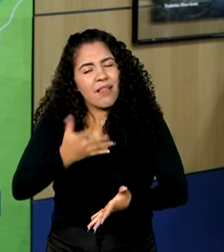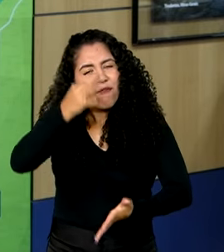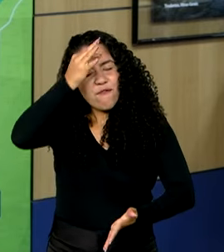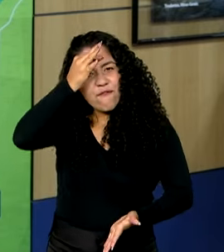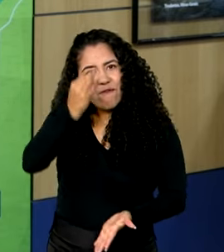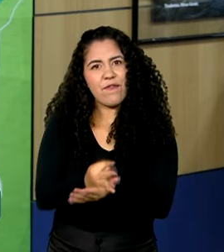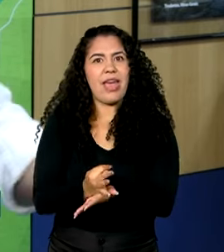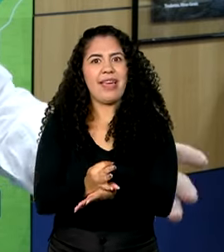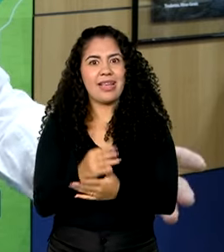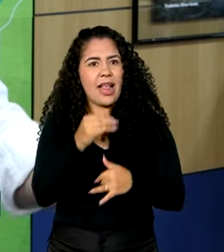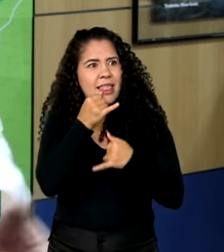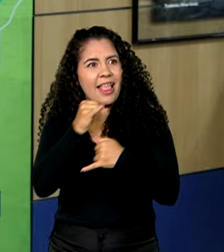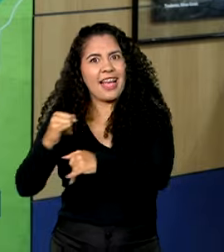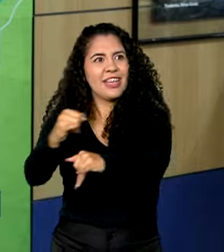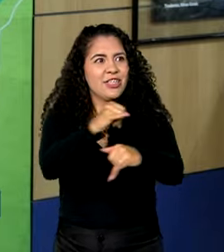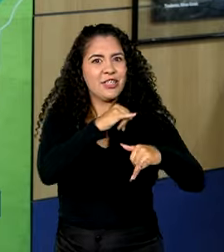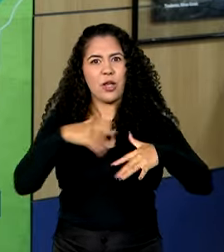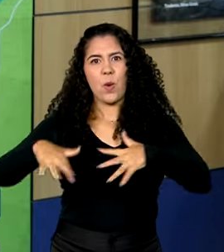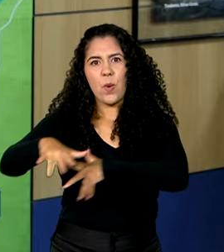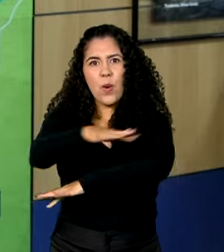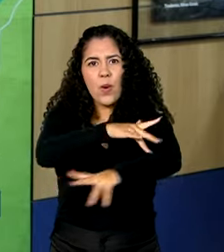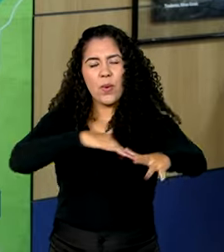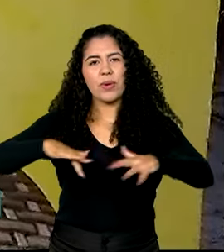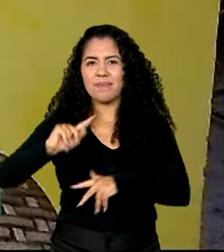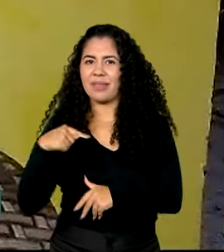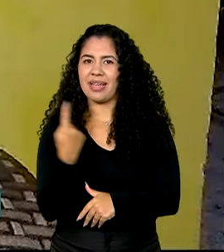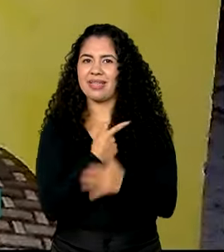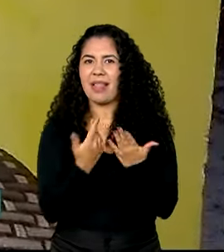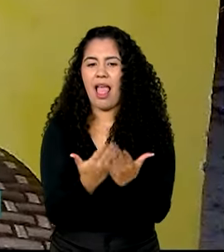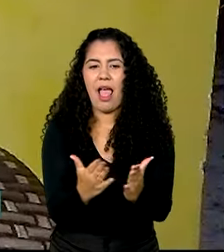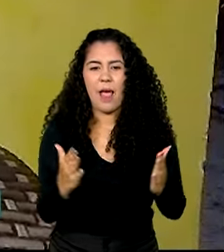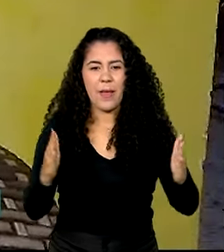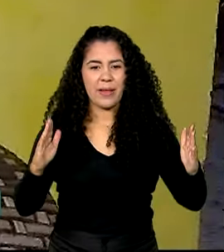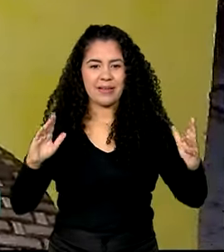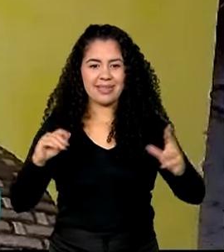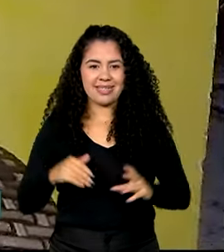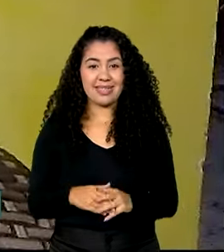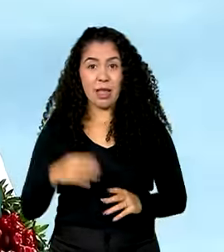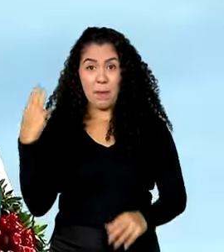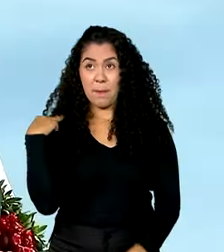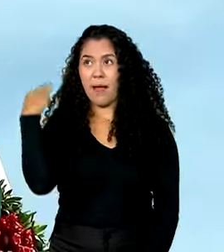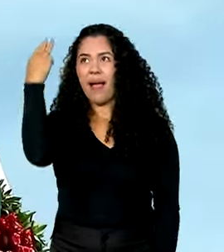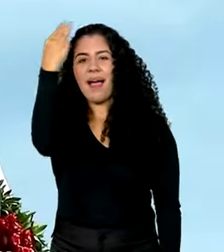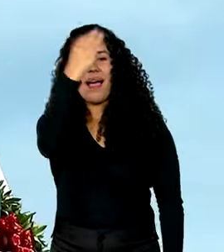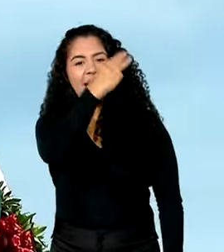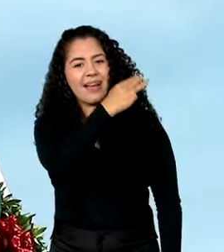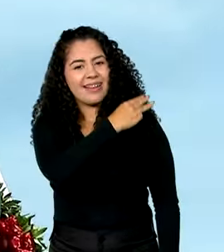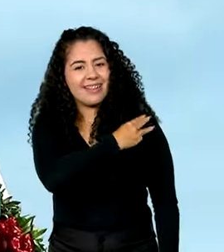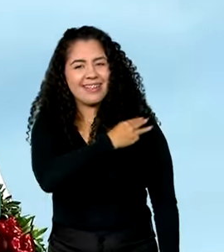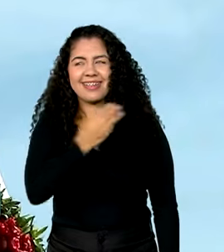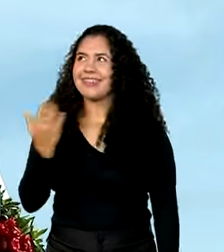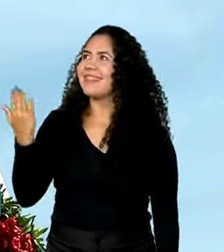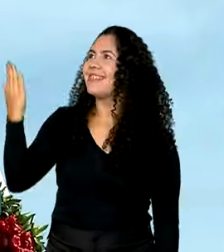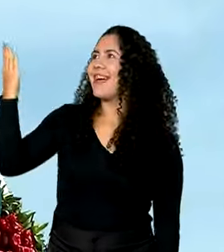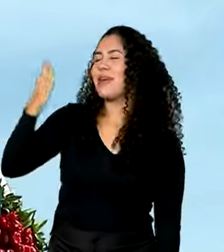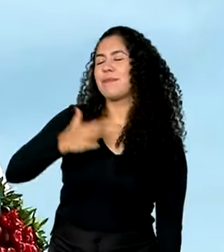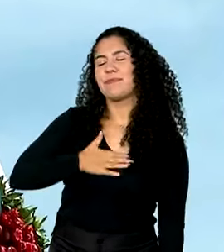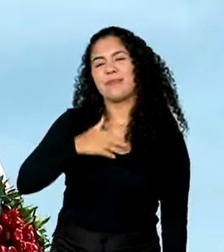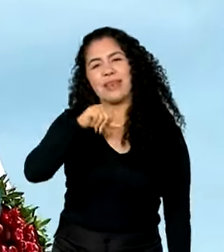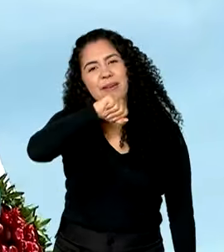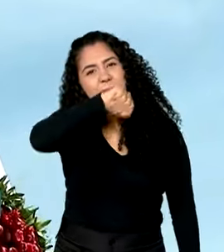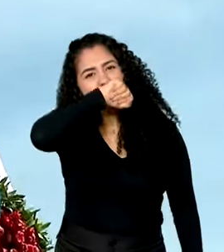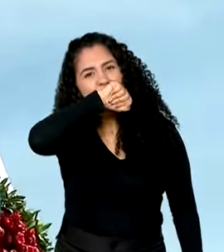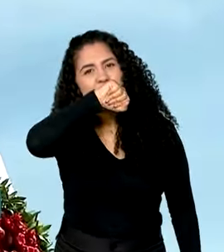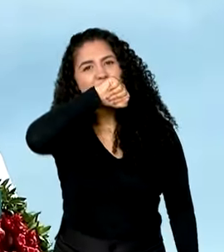Belém está de portas abertas para te receber. Ela é minha mãe, minha mãe, ela é